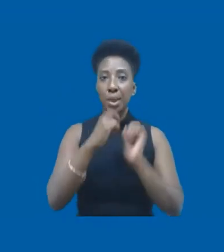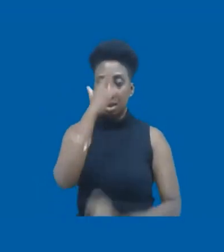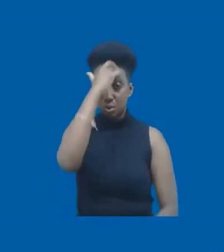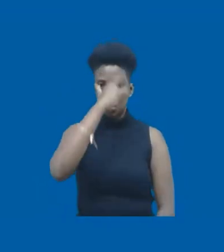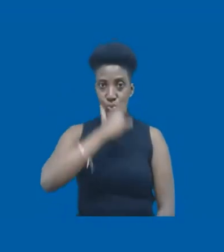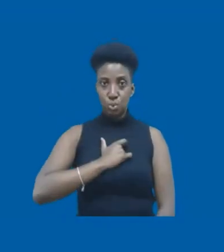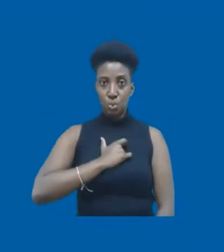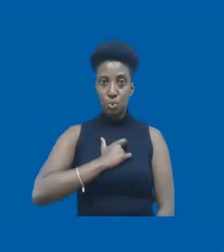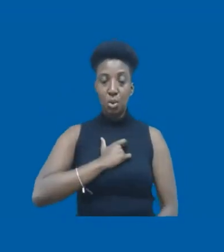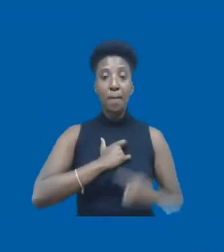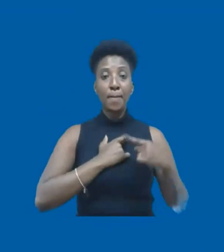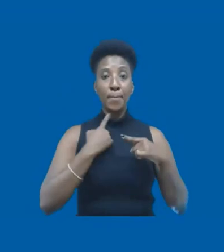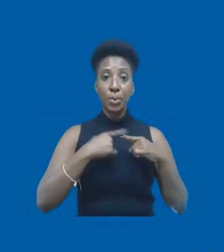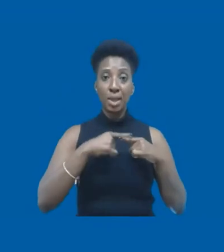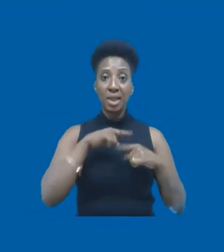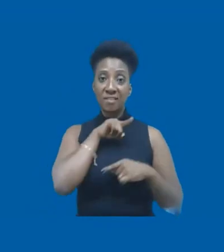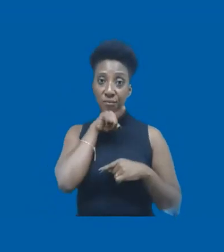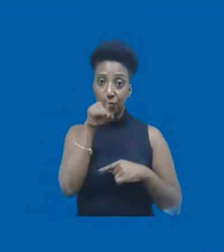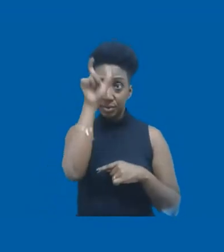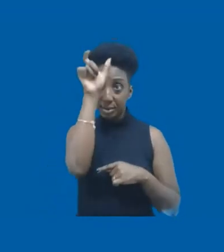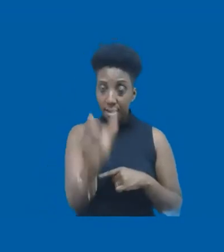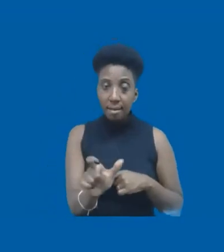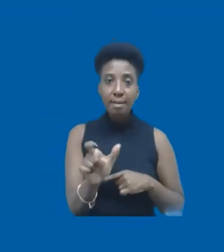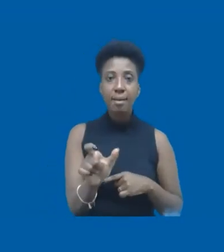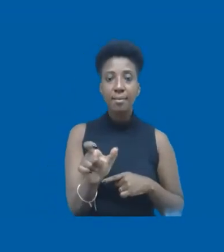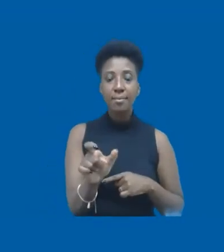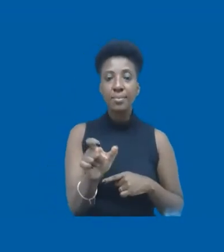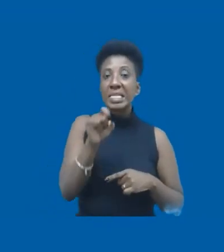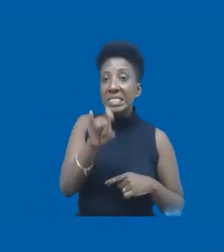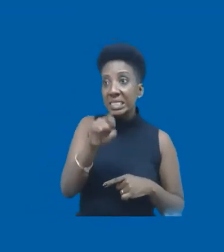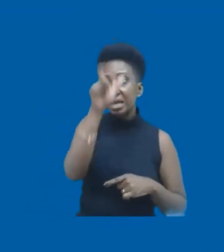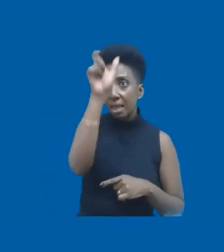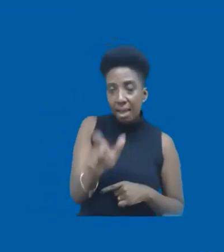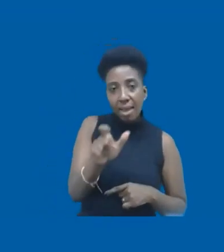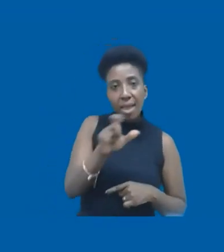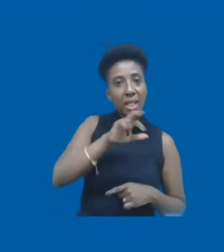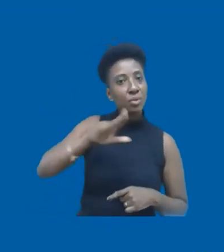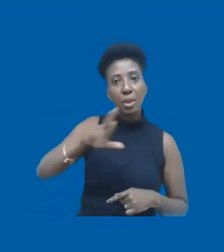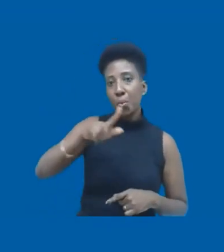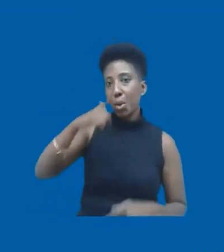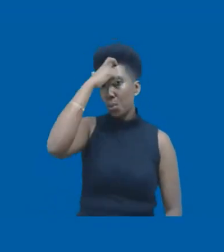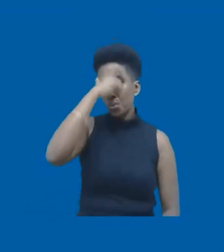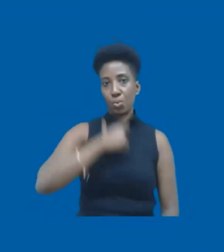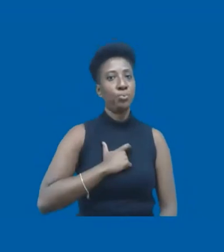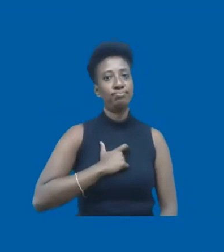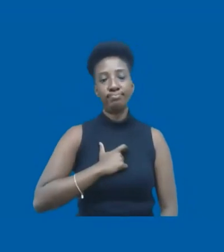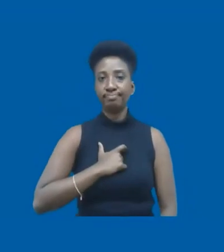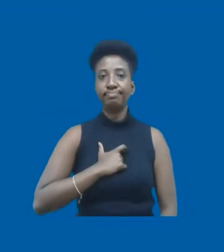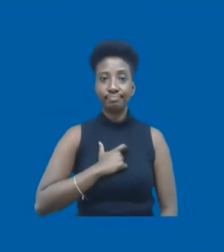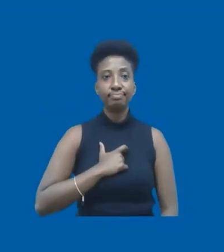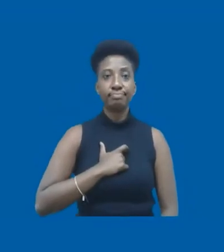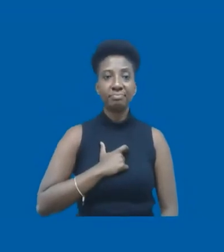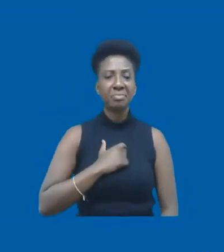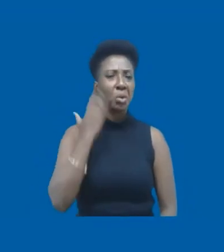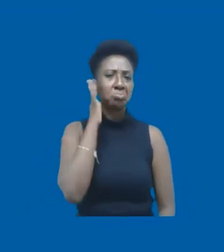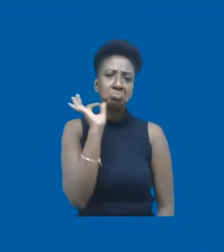tu és o que és. Se tu não fosses o que é, eu jamais seria o que sou. Ah, não